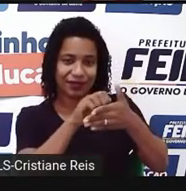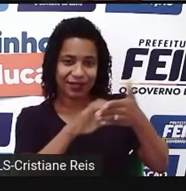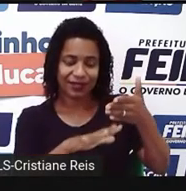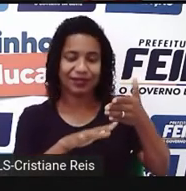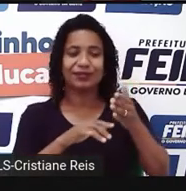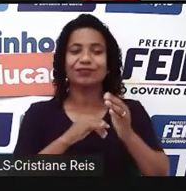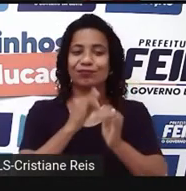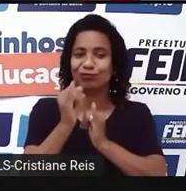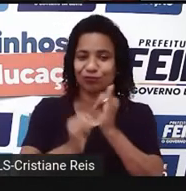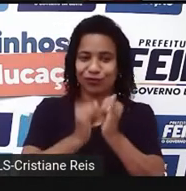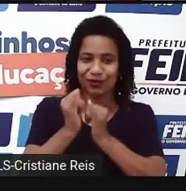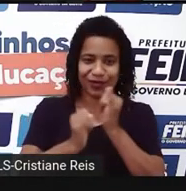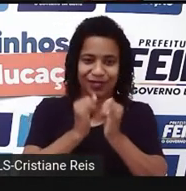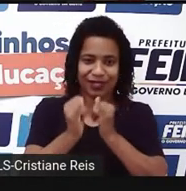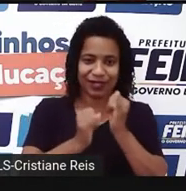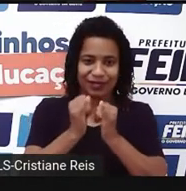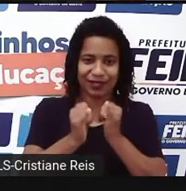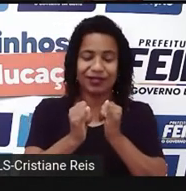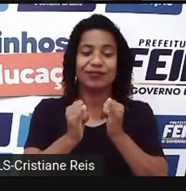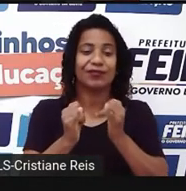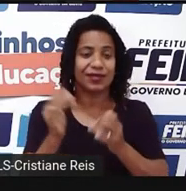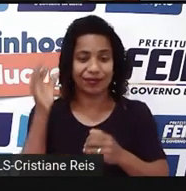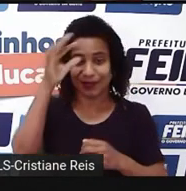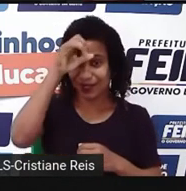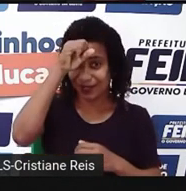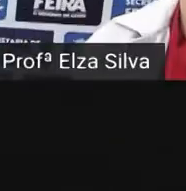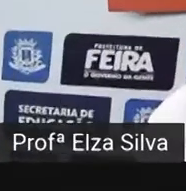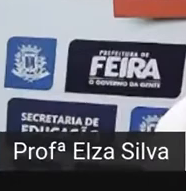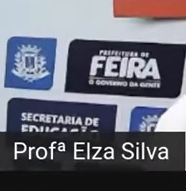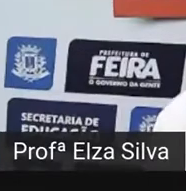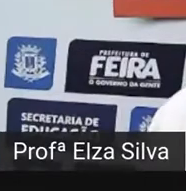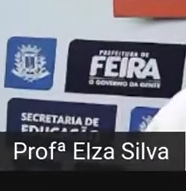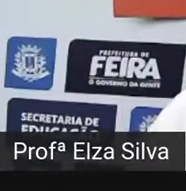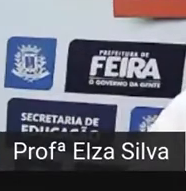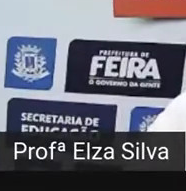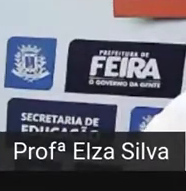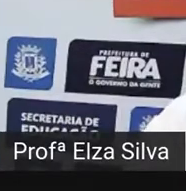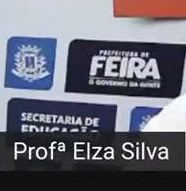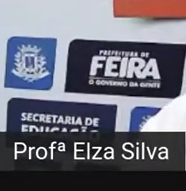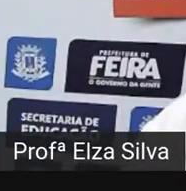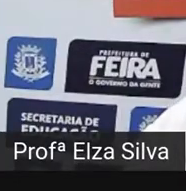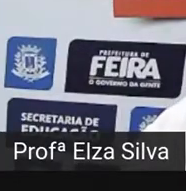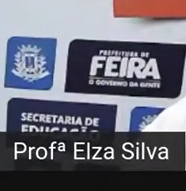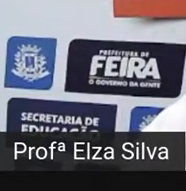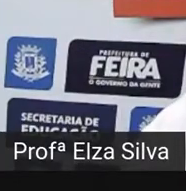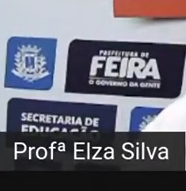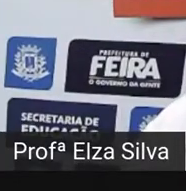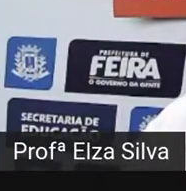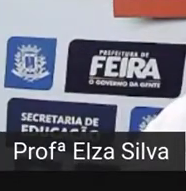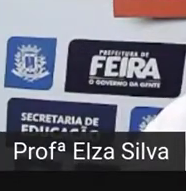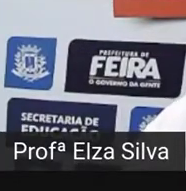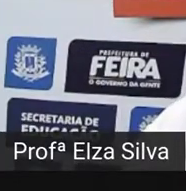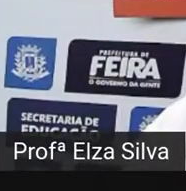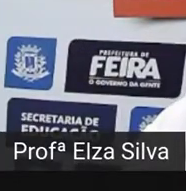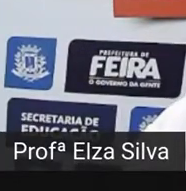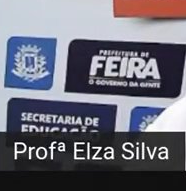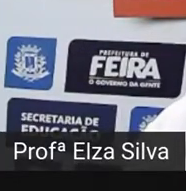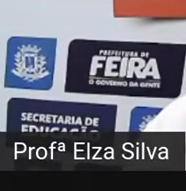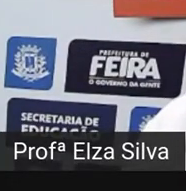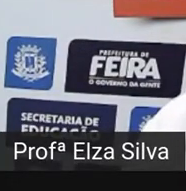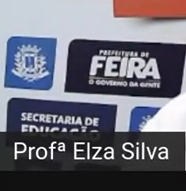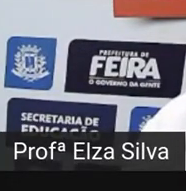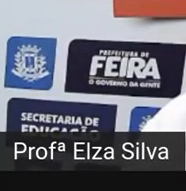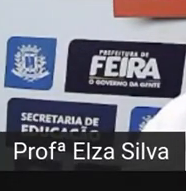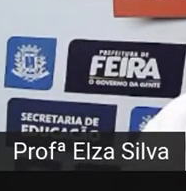ampliarmos um pouco mais os nossos conhecimentos. Just a moment, please, só um minutinho, por favor. Lembrando sempre